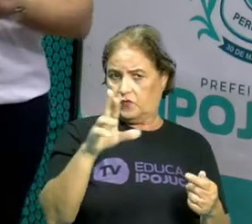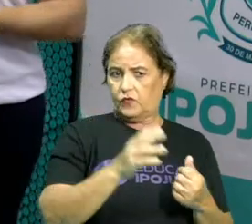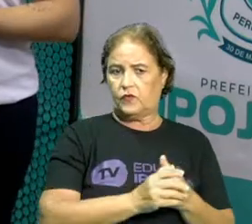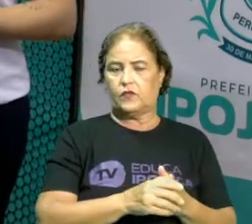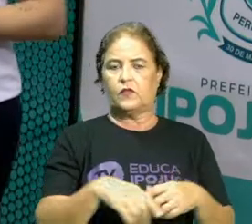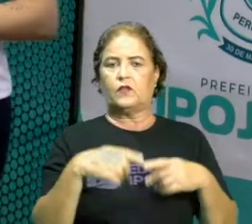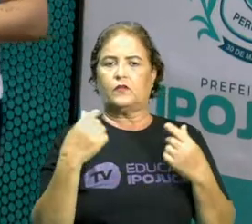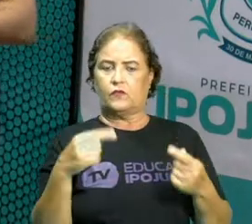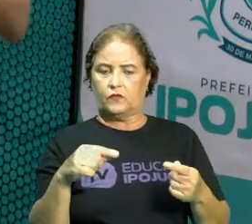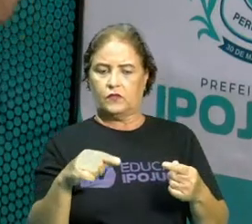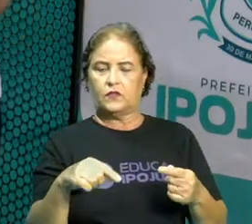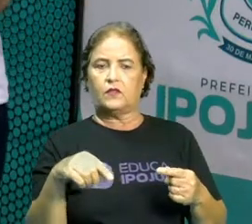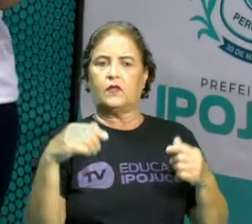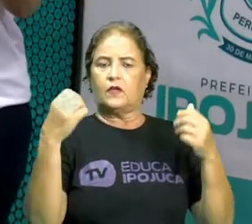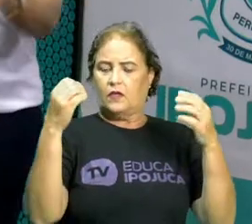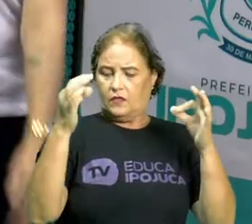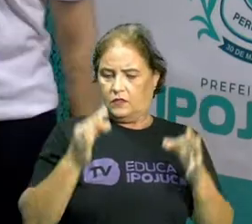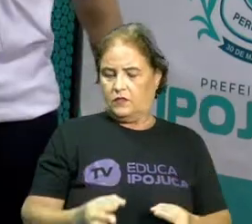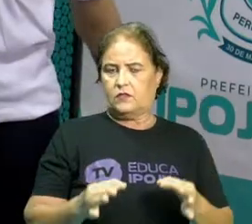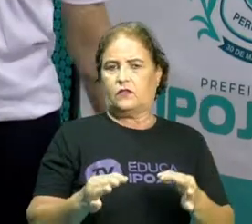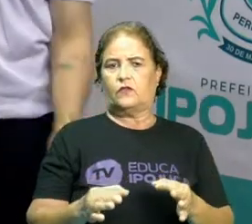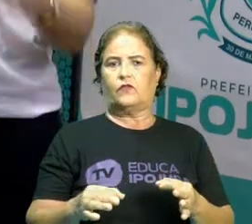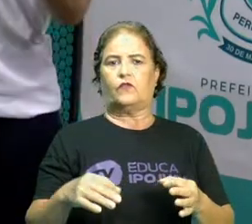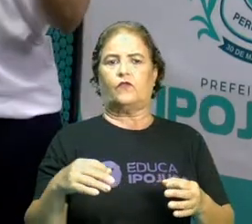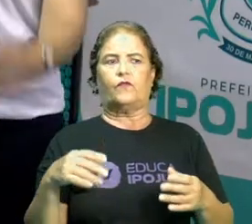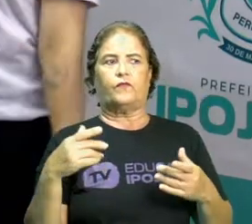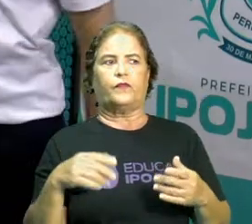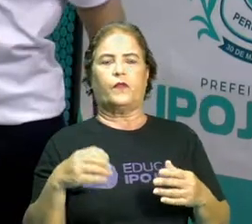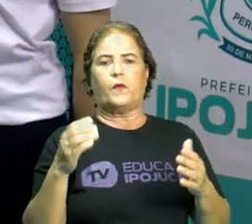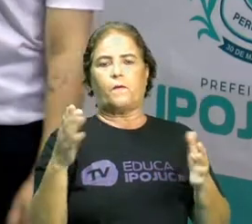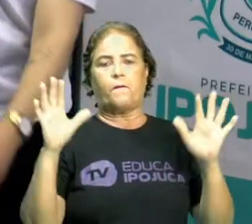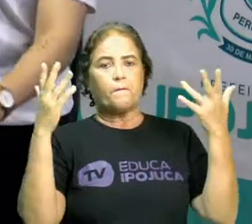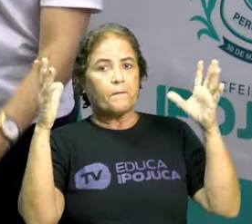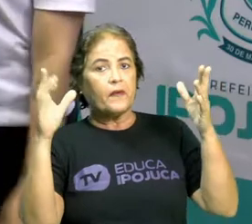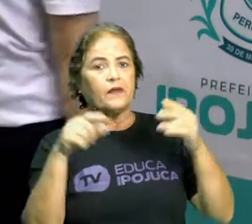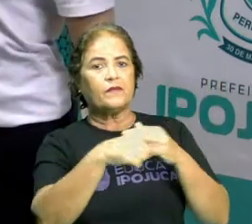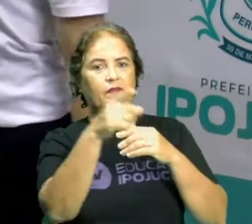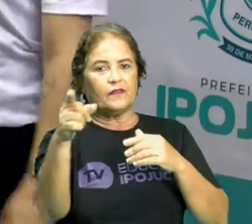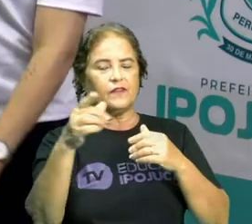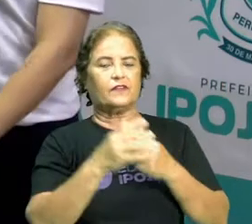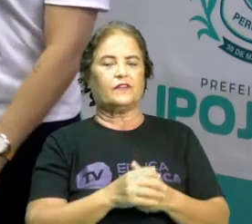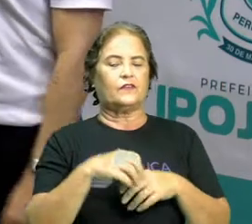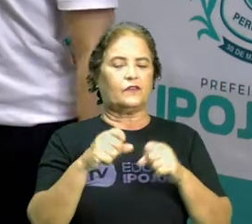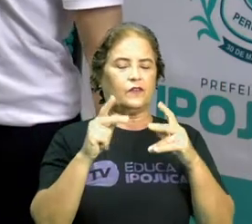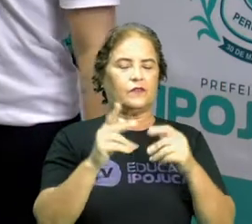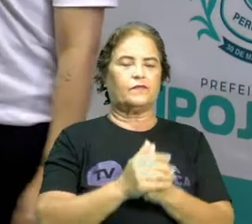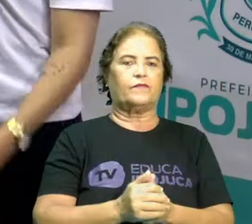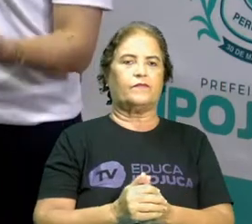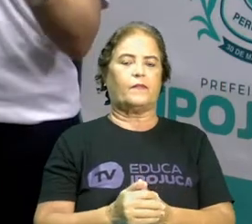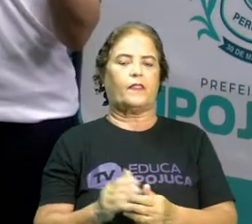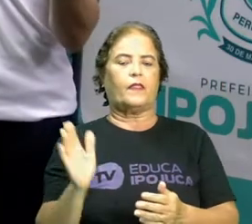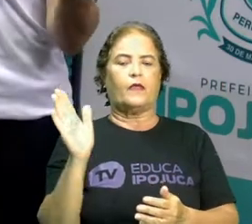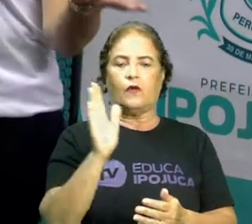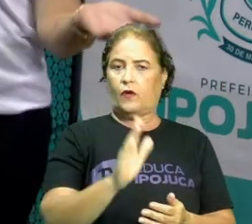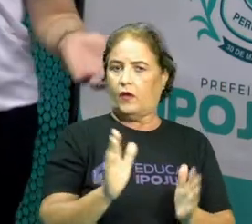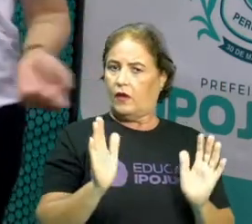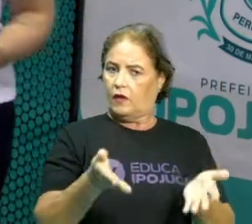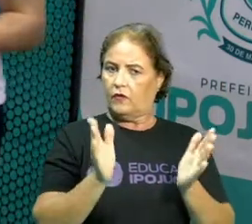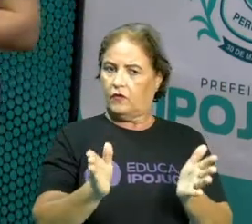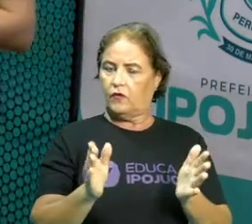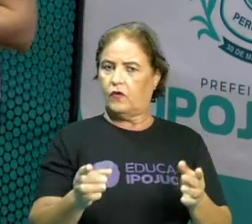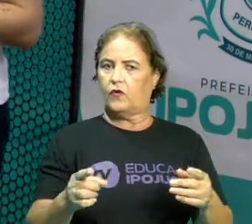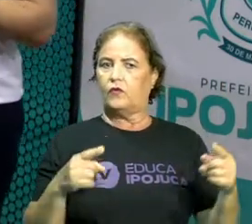então, com certeza, vocês acertaram. Valeu, parabéns aí pra vocês, tá certo? Então, vamos aos